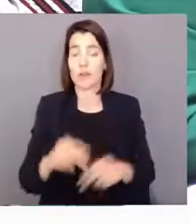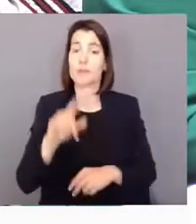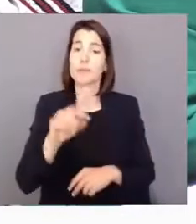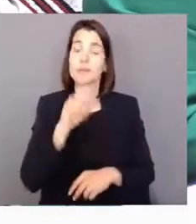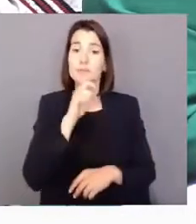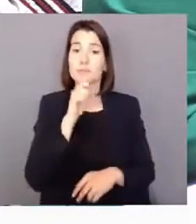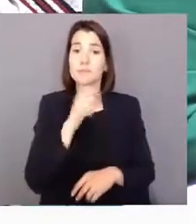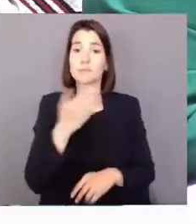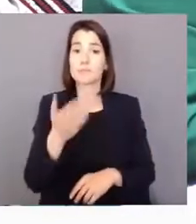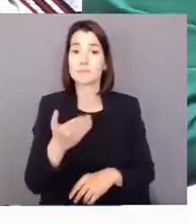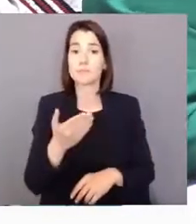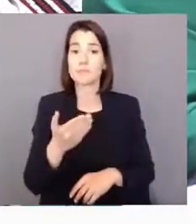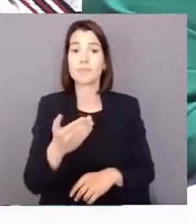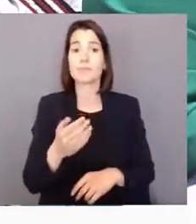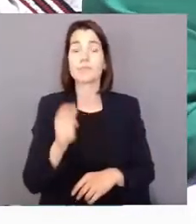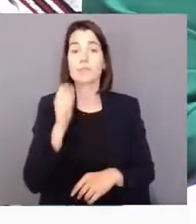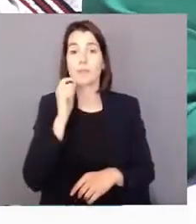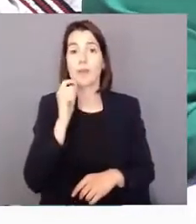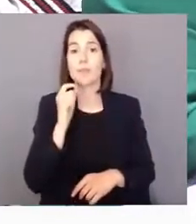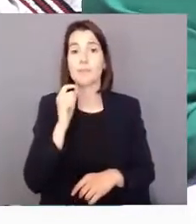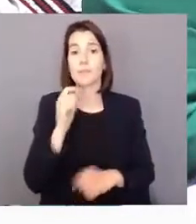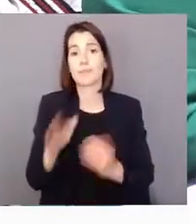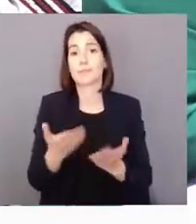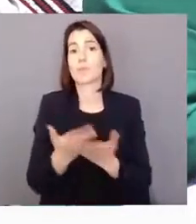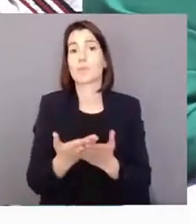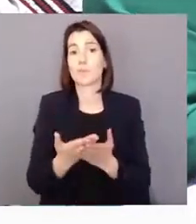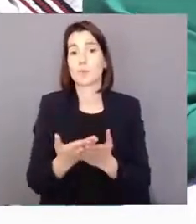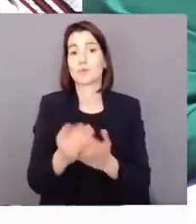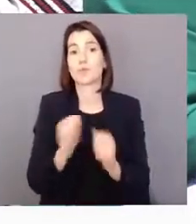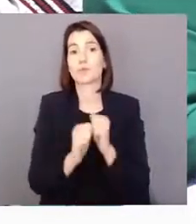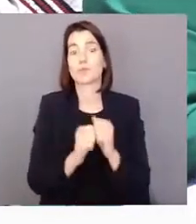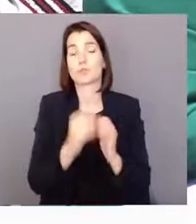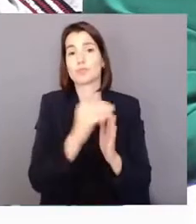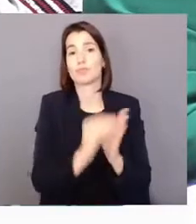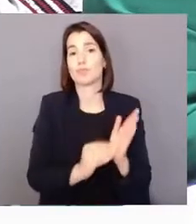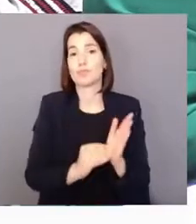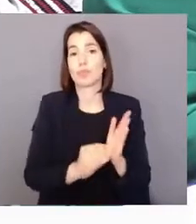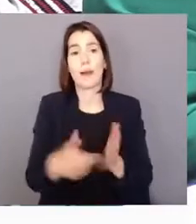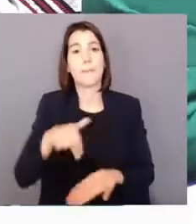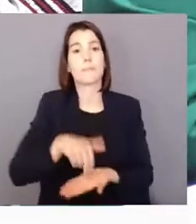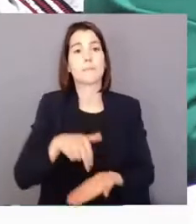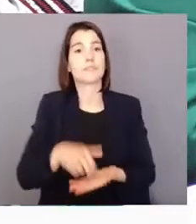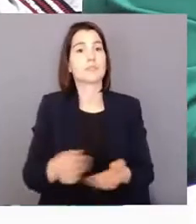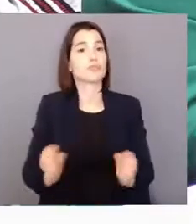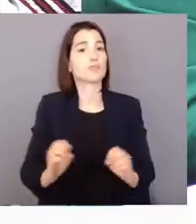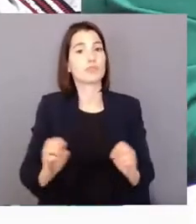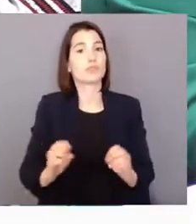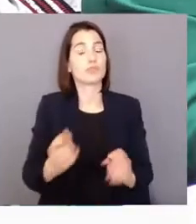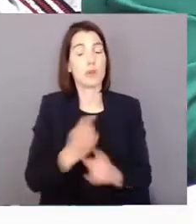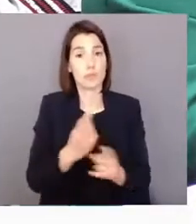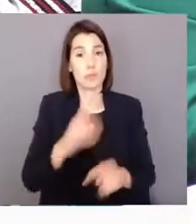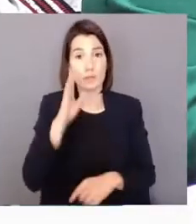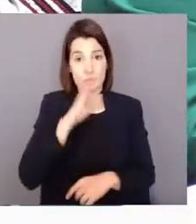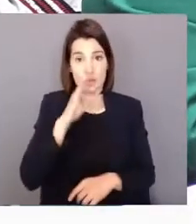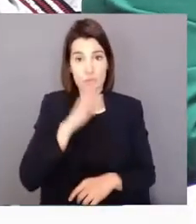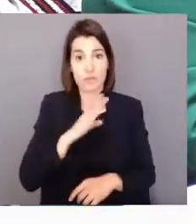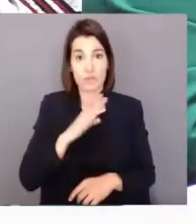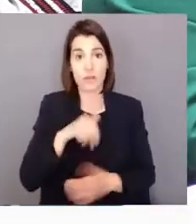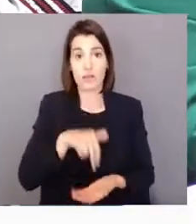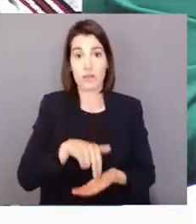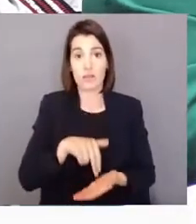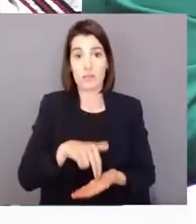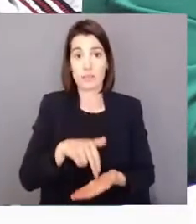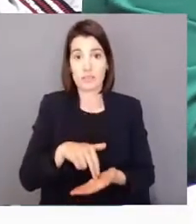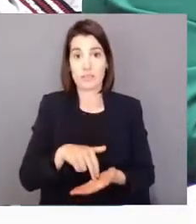os proponentes deste documento não estiveram presentes porque, seguramente, se assim fosse, não teriam trazido à colação